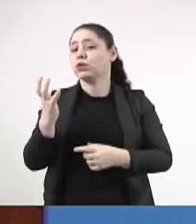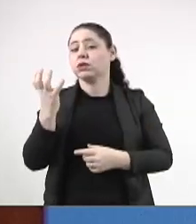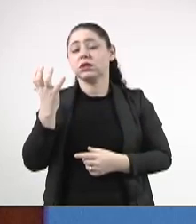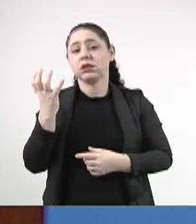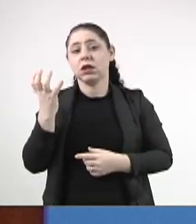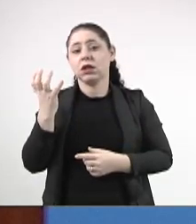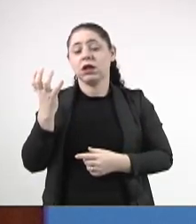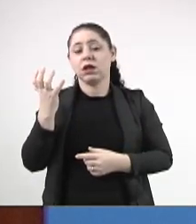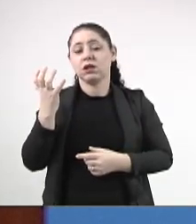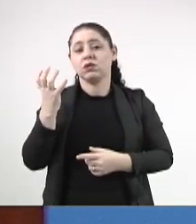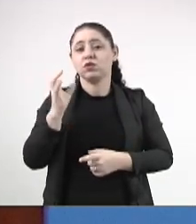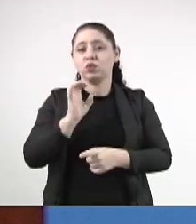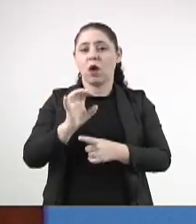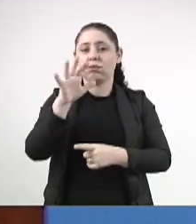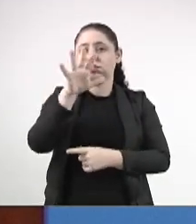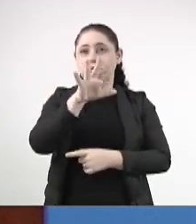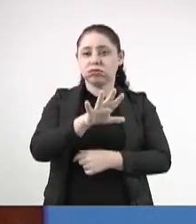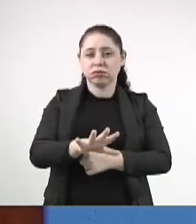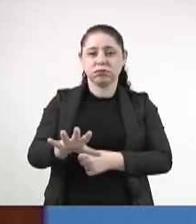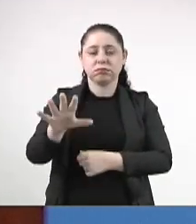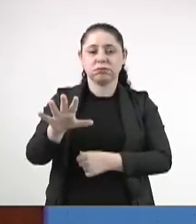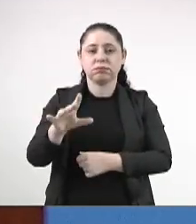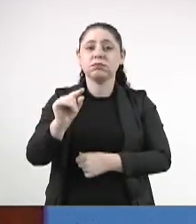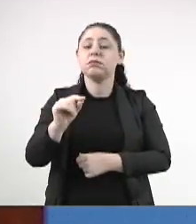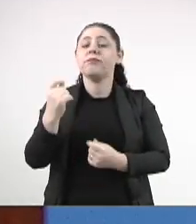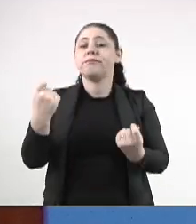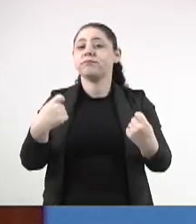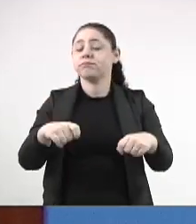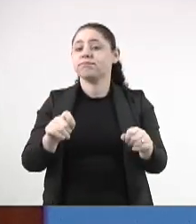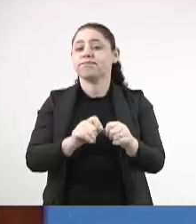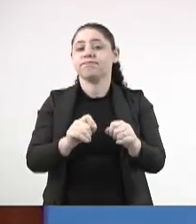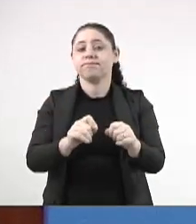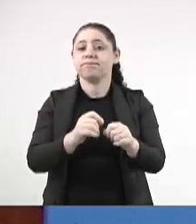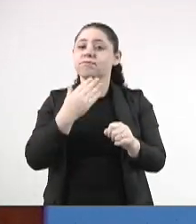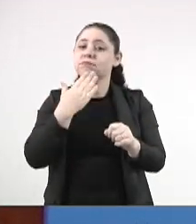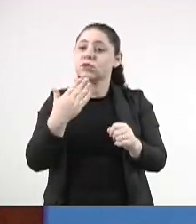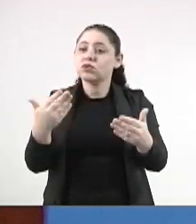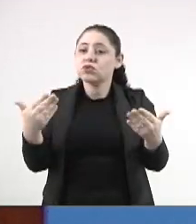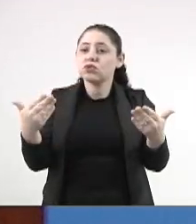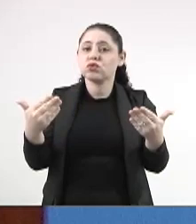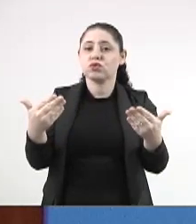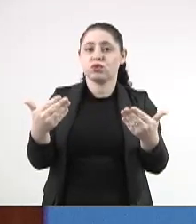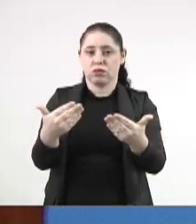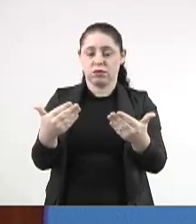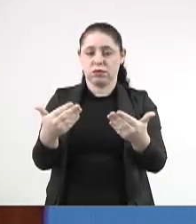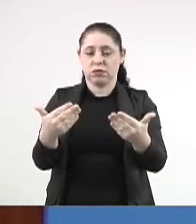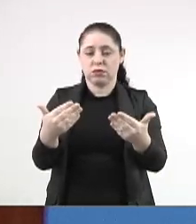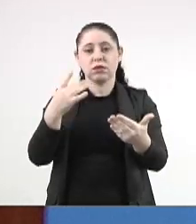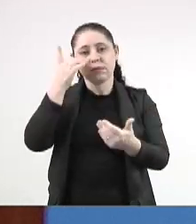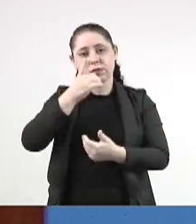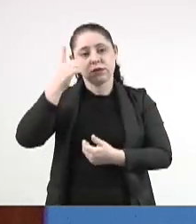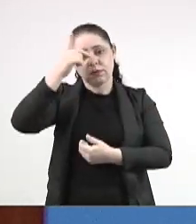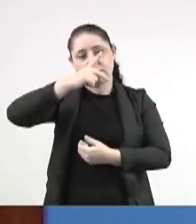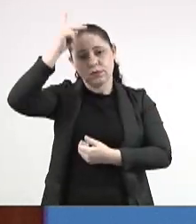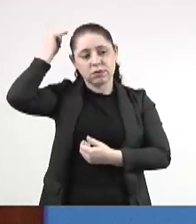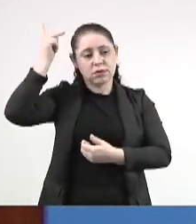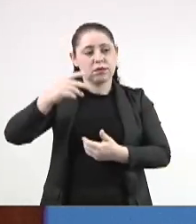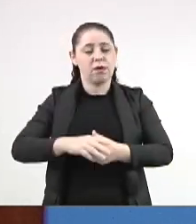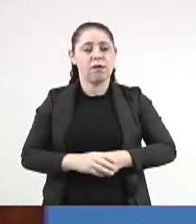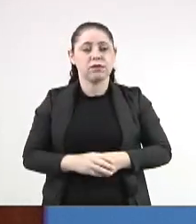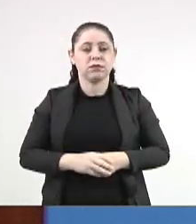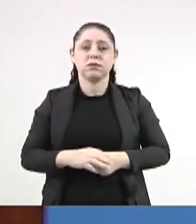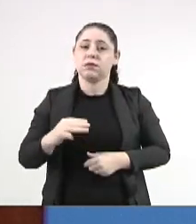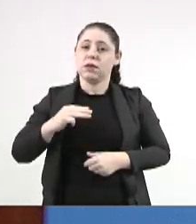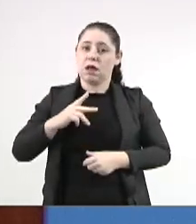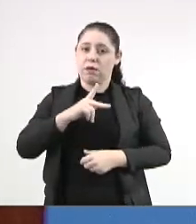em todo o Estado. Então, o que tem que haver, e o que nós estamos pedindo através, talvez, do deputado Paulo Corrêa, do